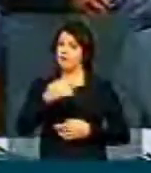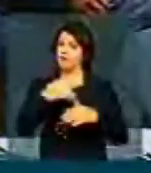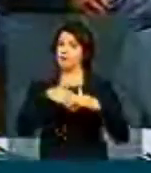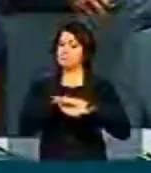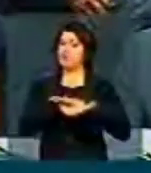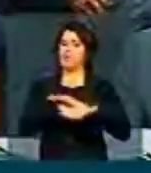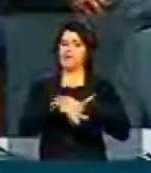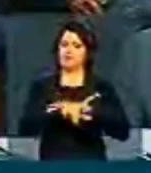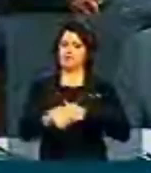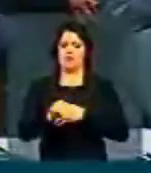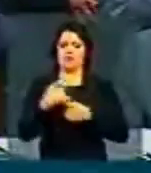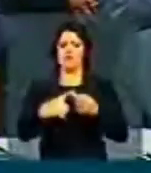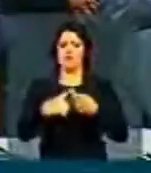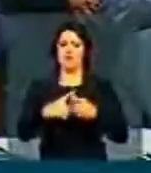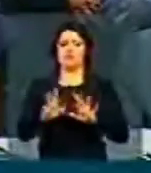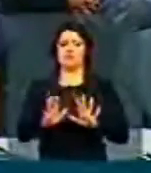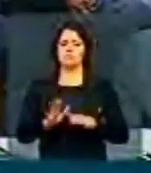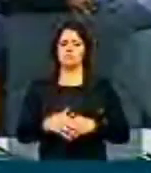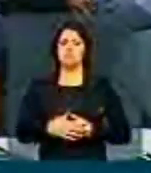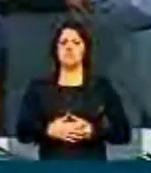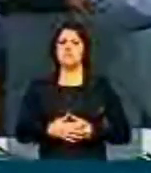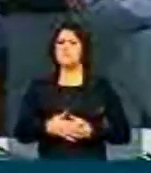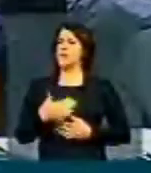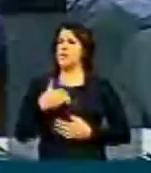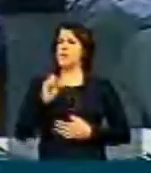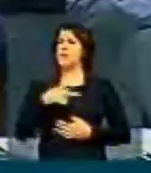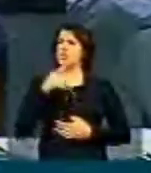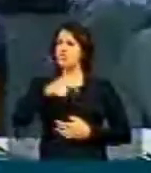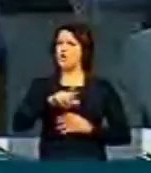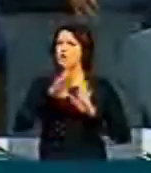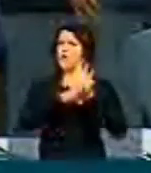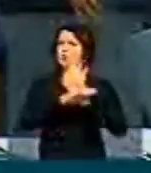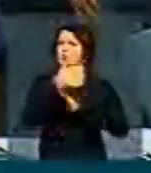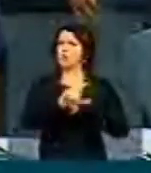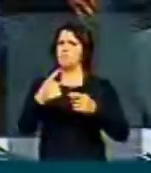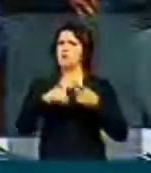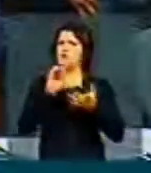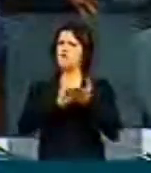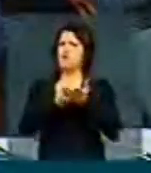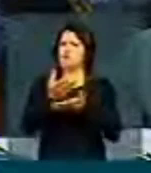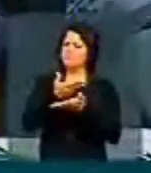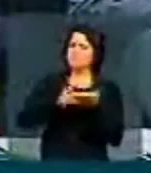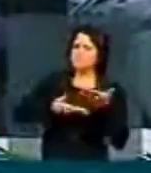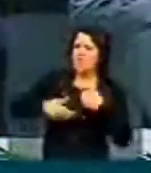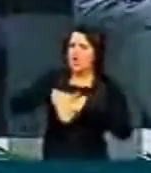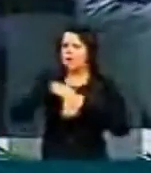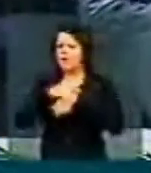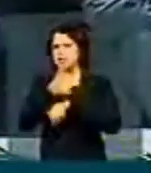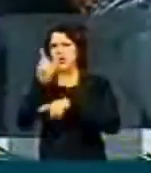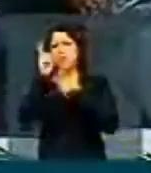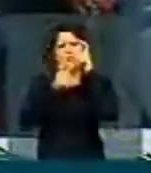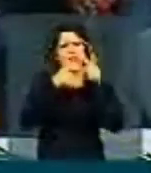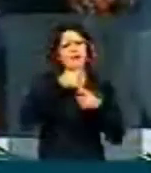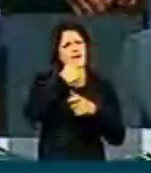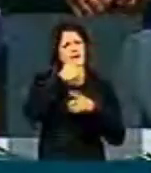Sr. Presidente, só para registrar o presidente de P.S. Sim, não vou... É, porque aí falta a costura política, outros interesses estão